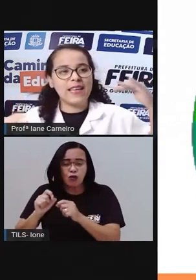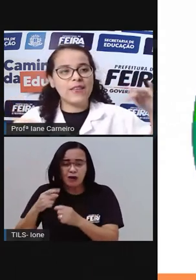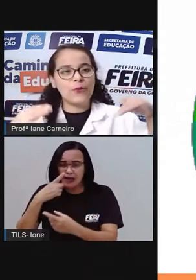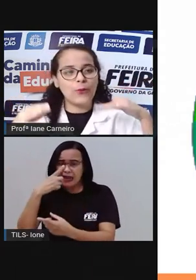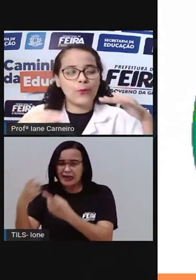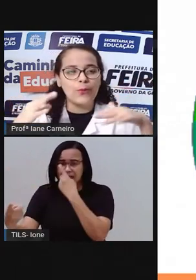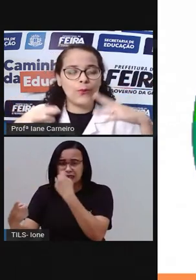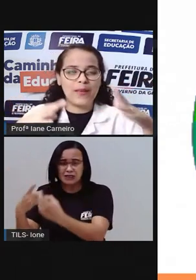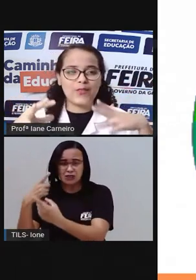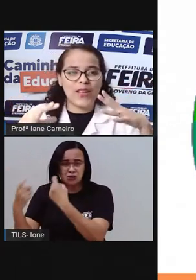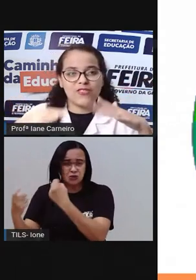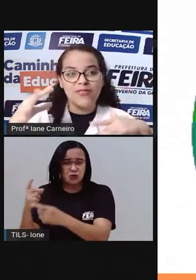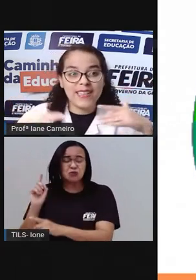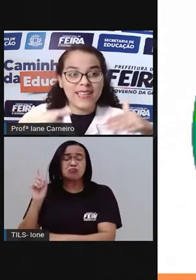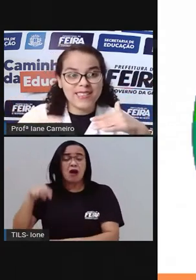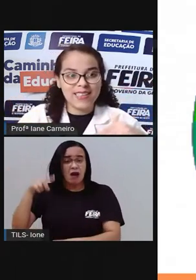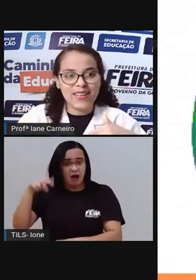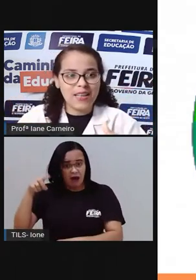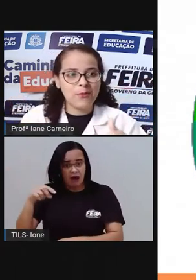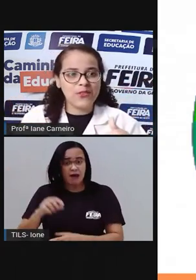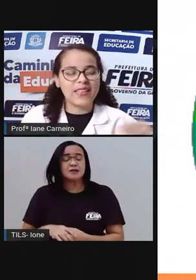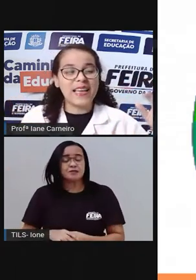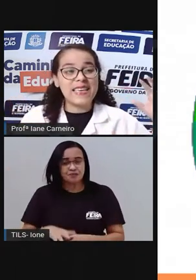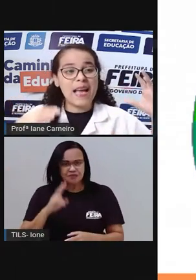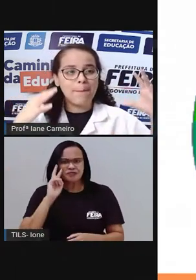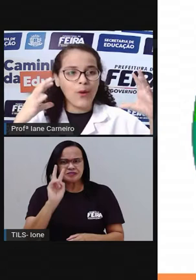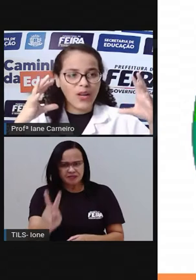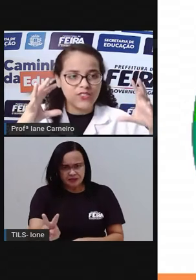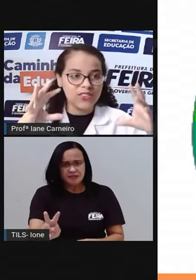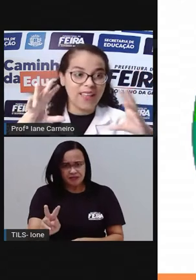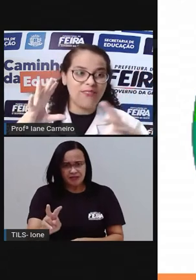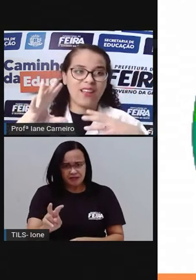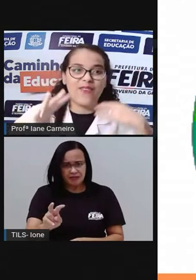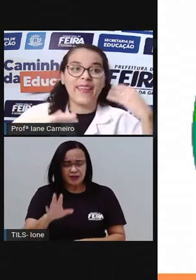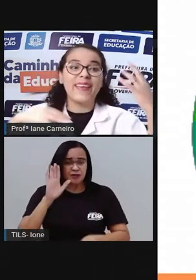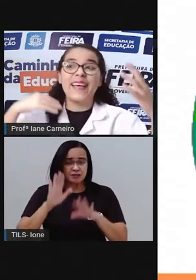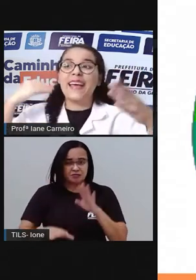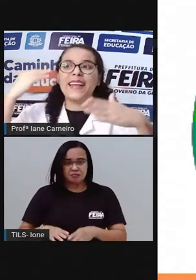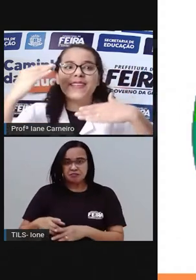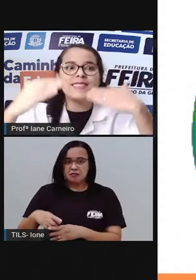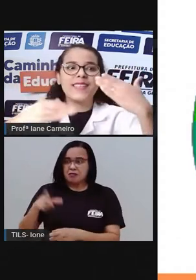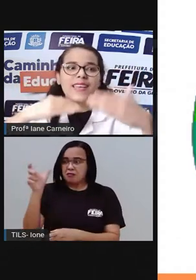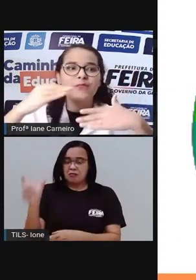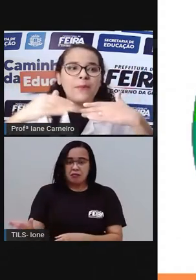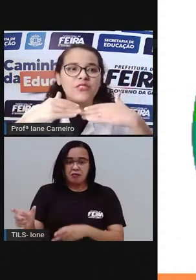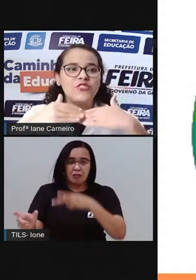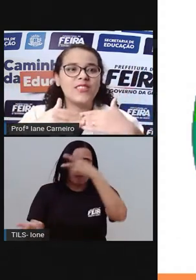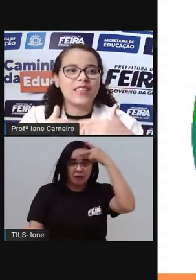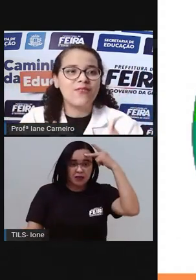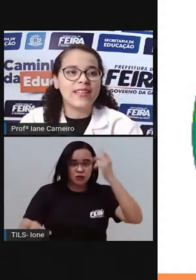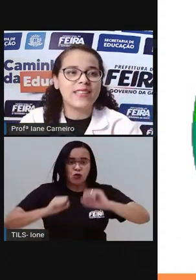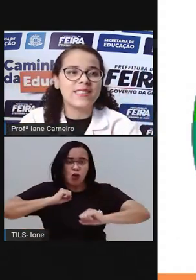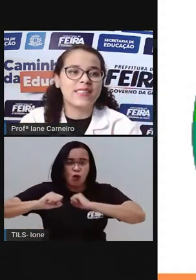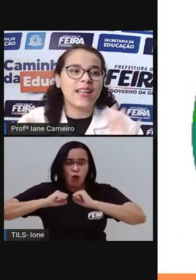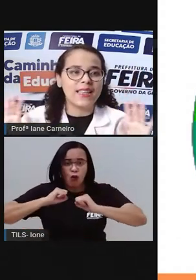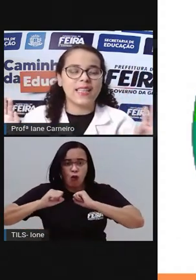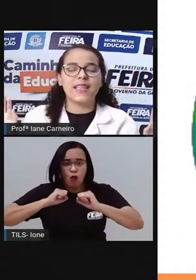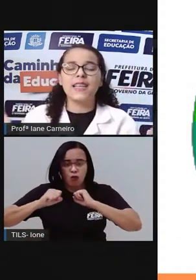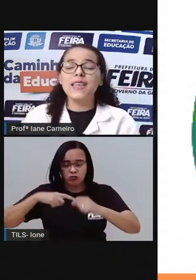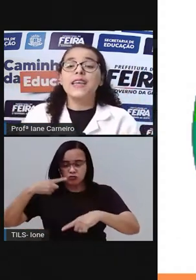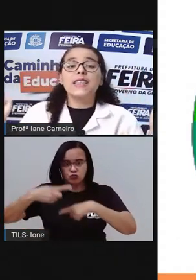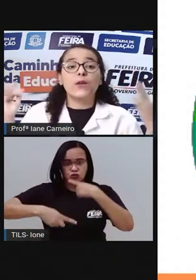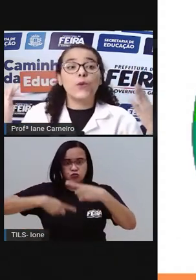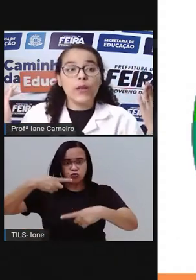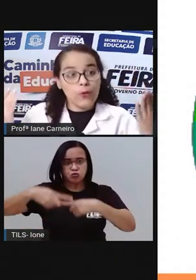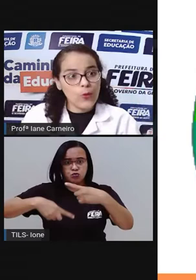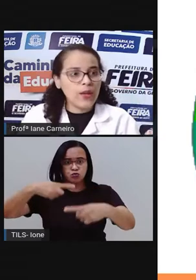neve, né? Que o personagem vai descendo ali a montanha e a bola de neve, ela vai crescendo à medida que vai descendo a ladeira,